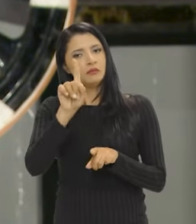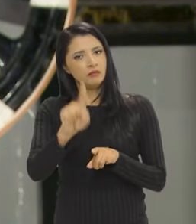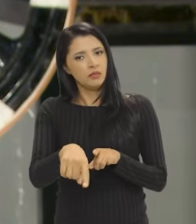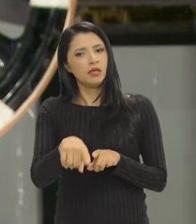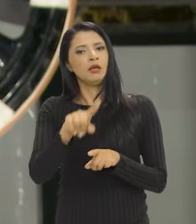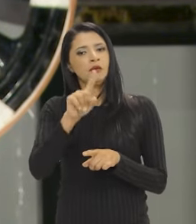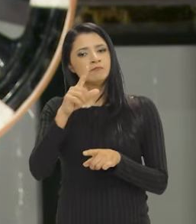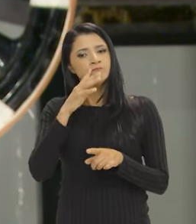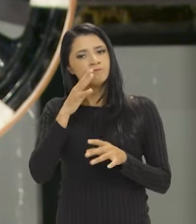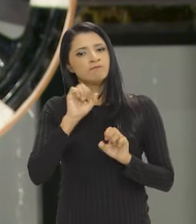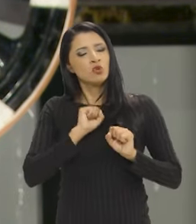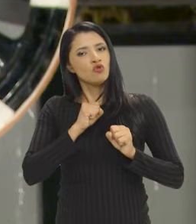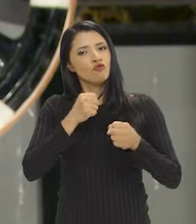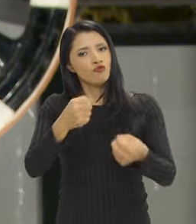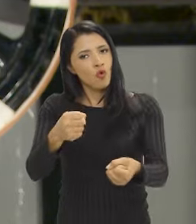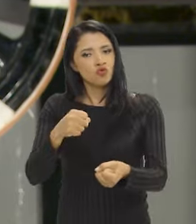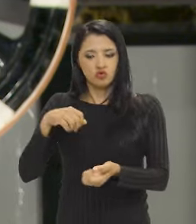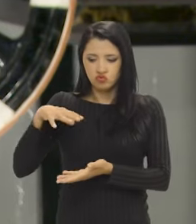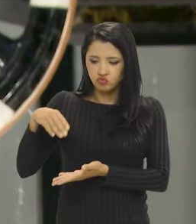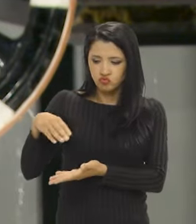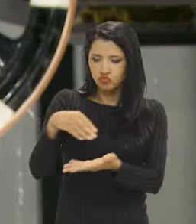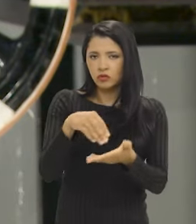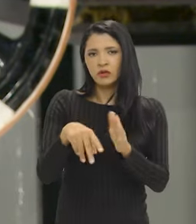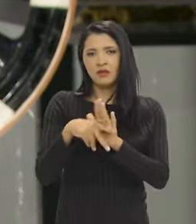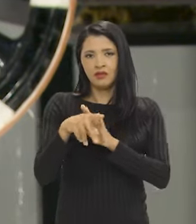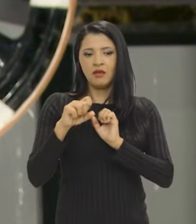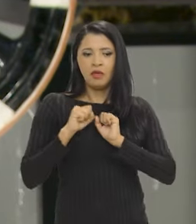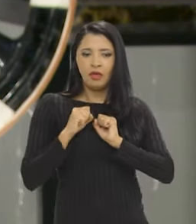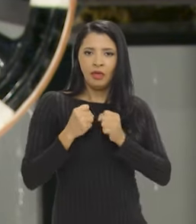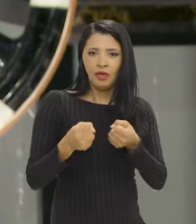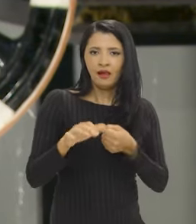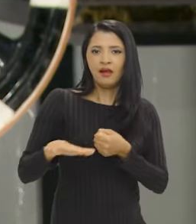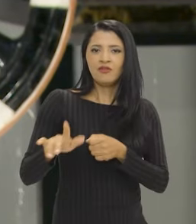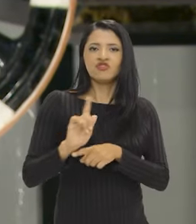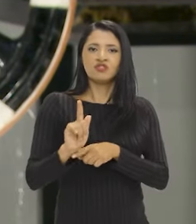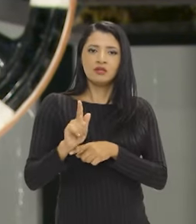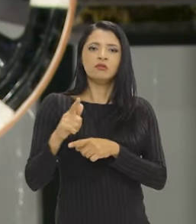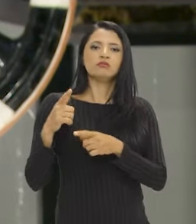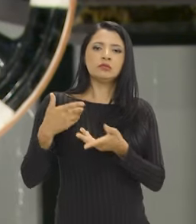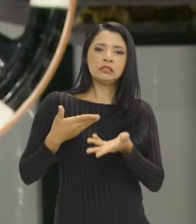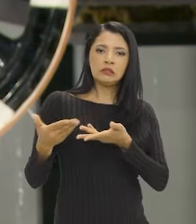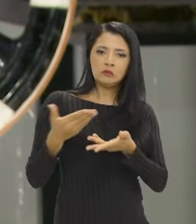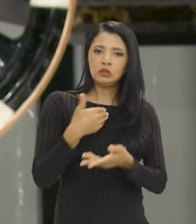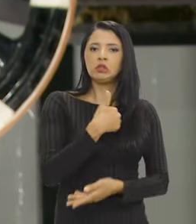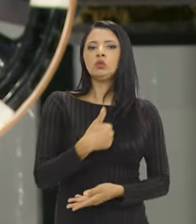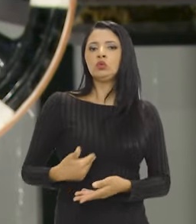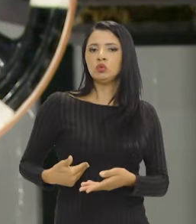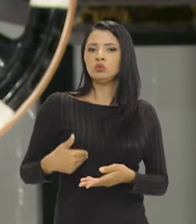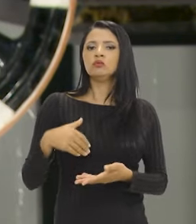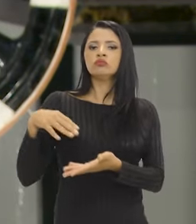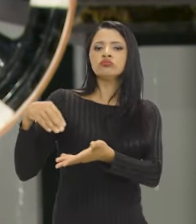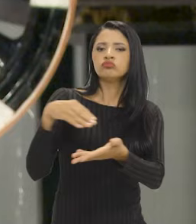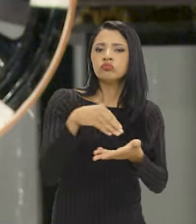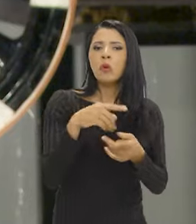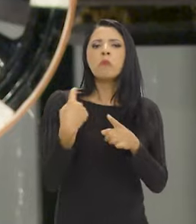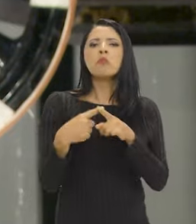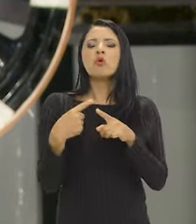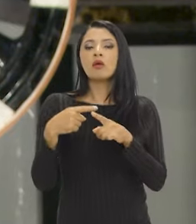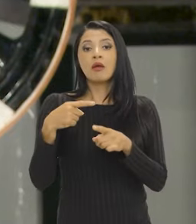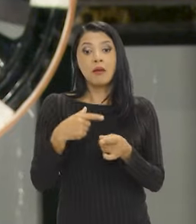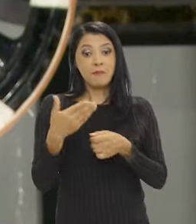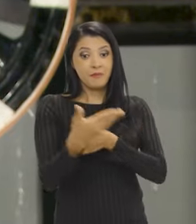objeto de um esforço de digitalização da gestão dos serviços públicos, porque